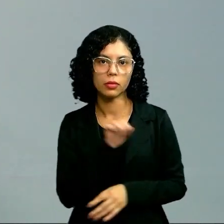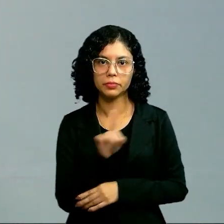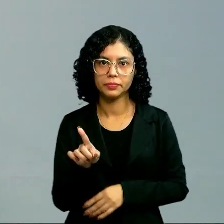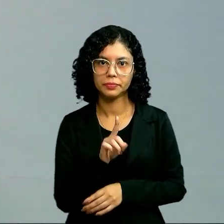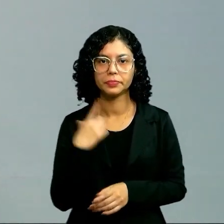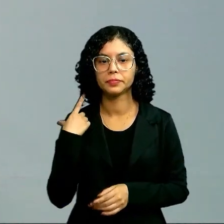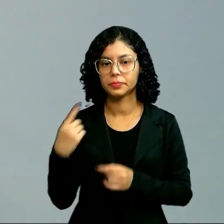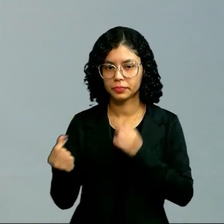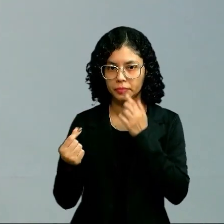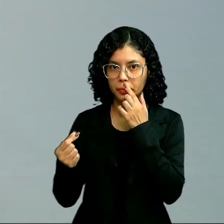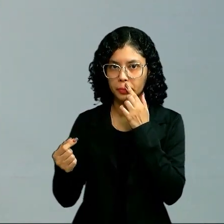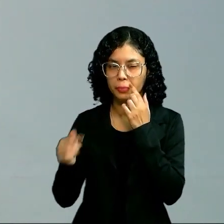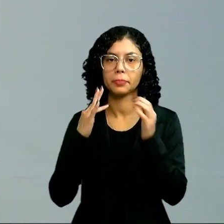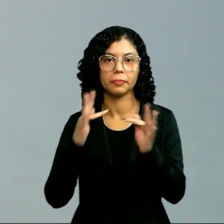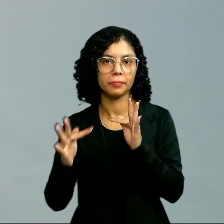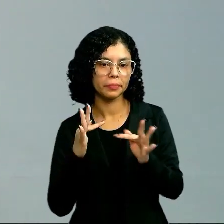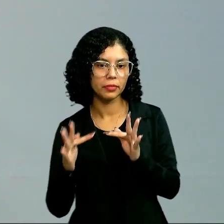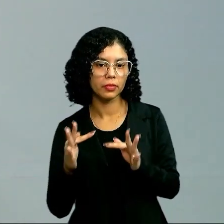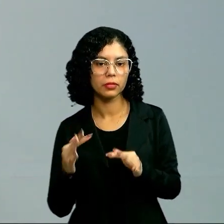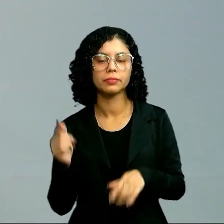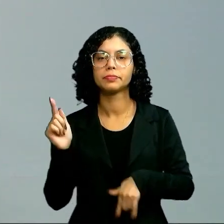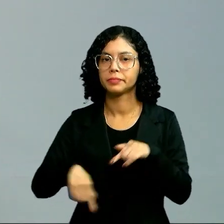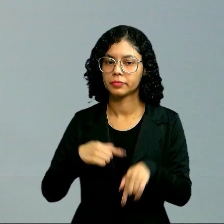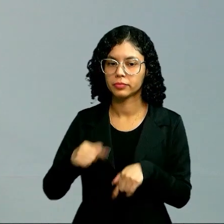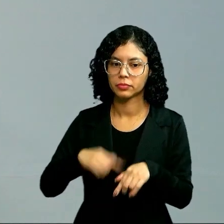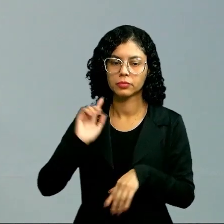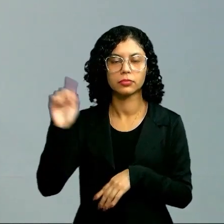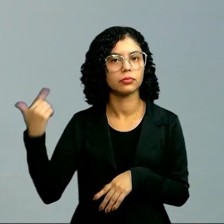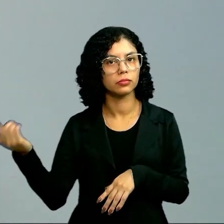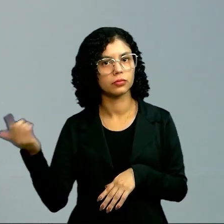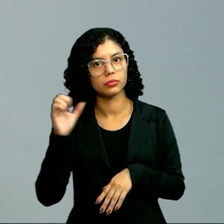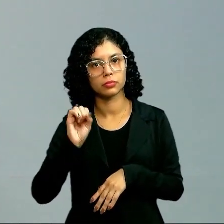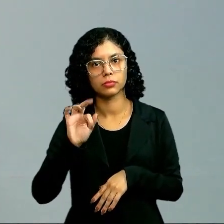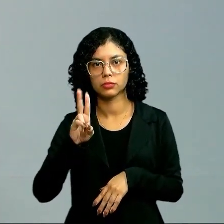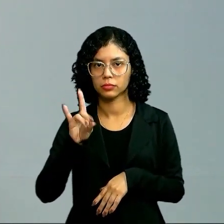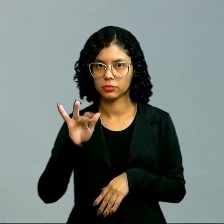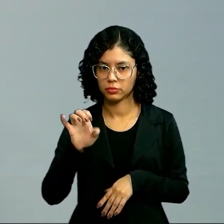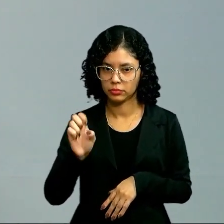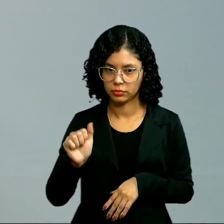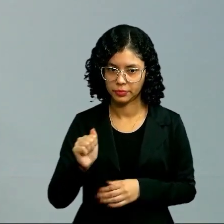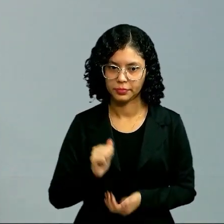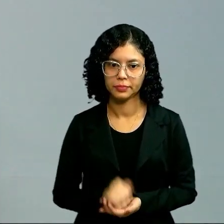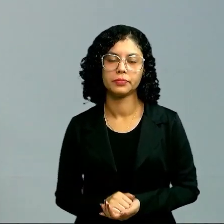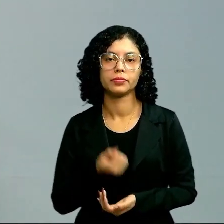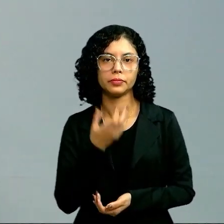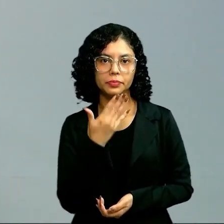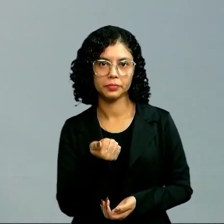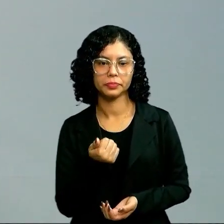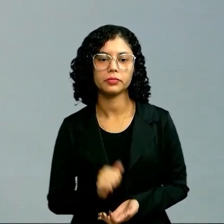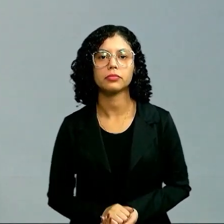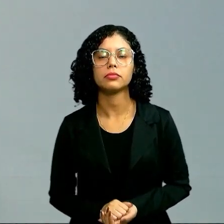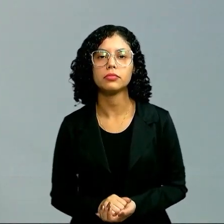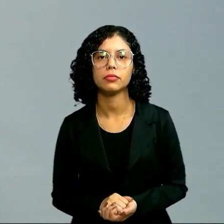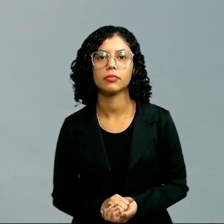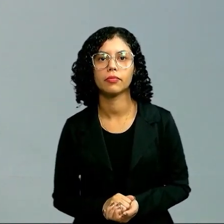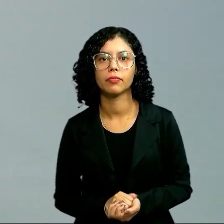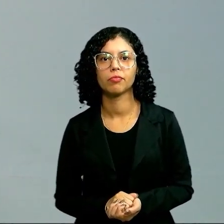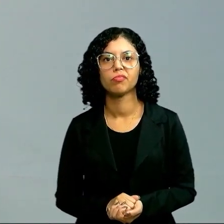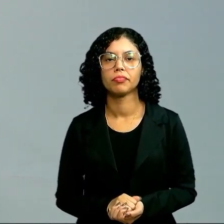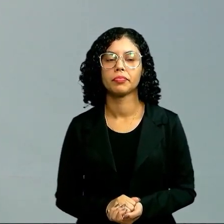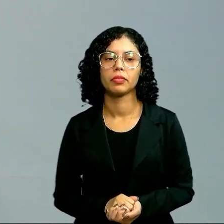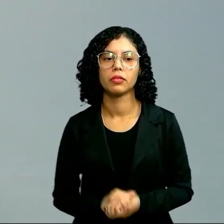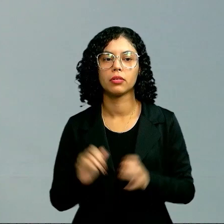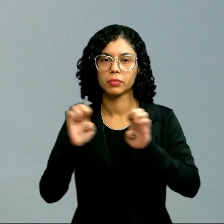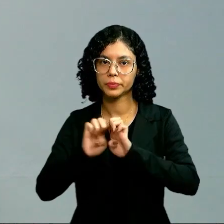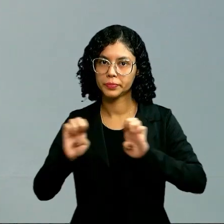Ela vai para a física, vai para a química e vai para outros setores. Tudo bem? A